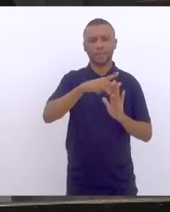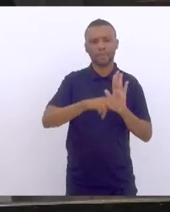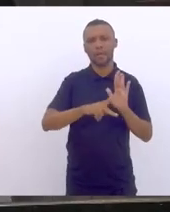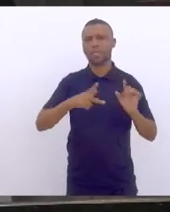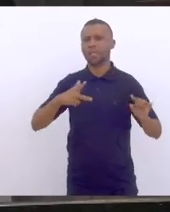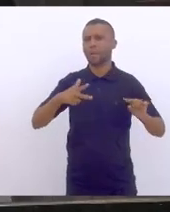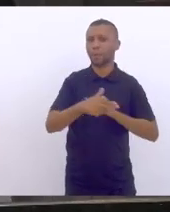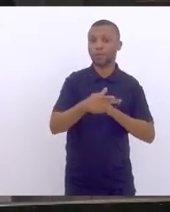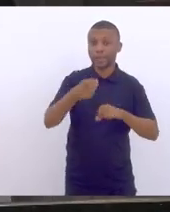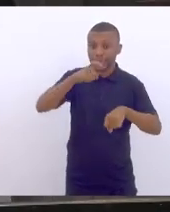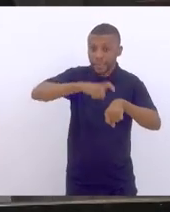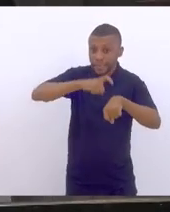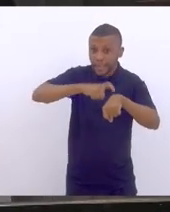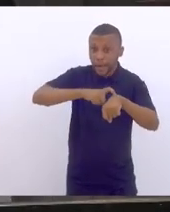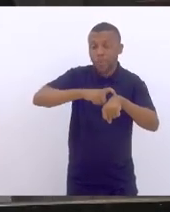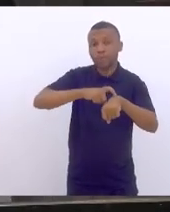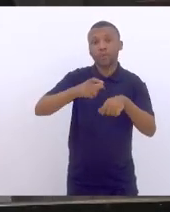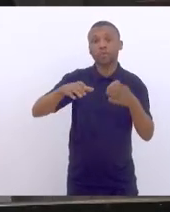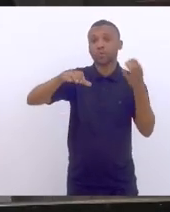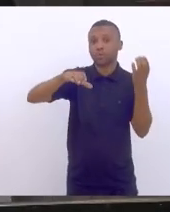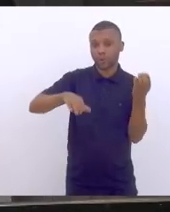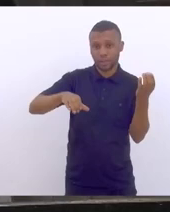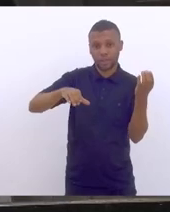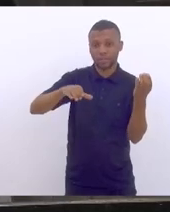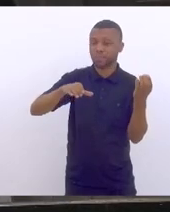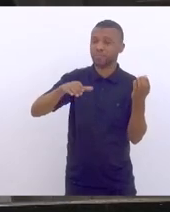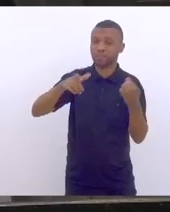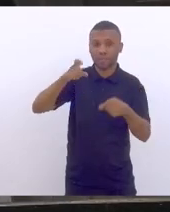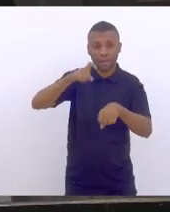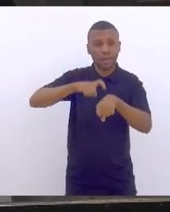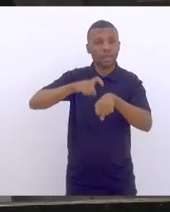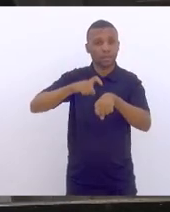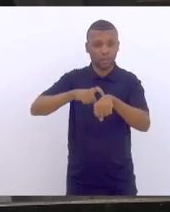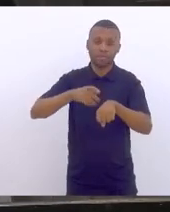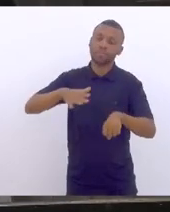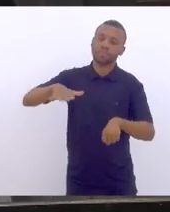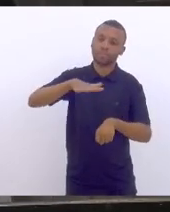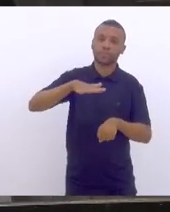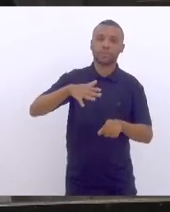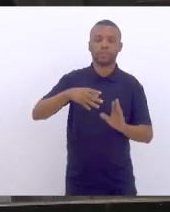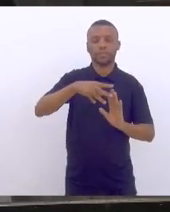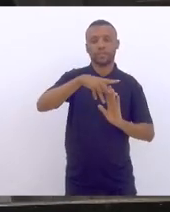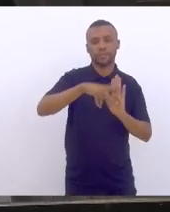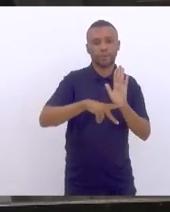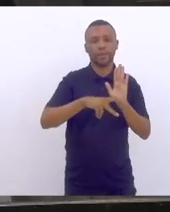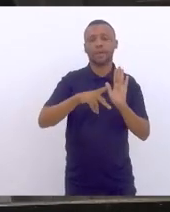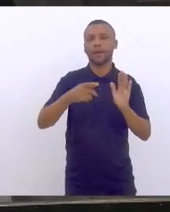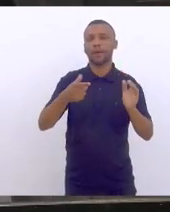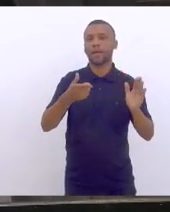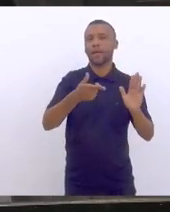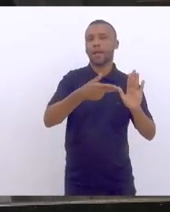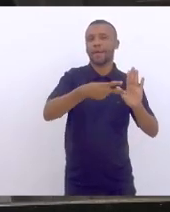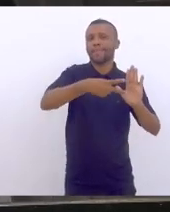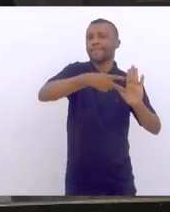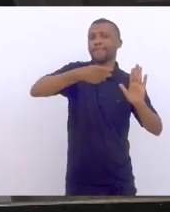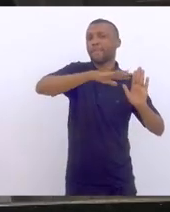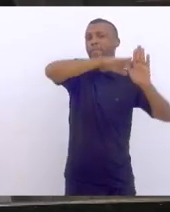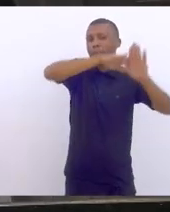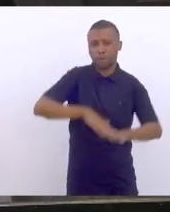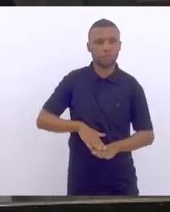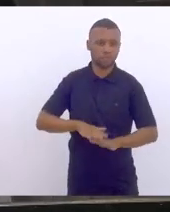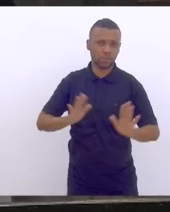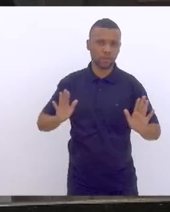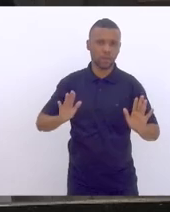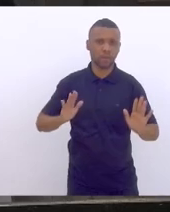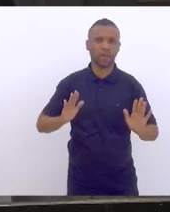restante do tempo que ainda tem no Congresso Nacional nessa legislatura, barrar esta MP, ou que o